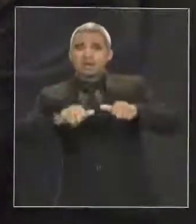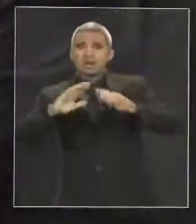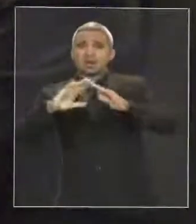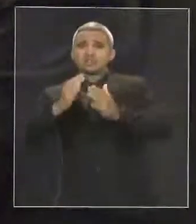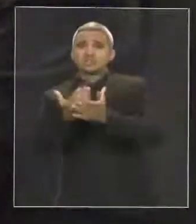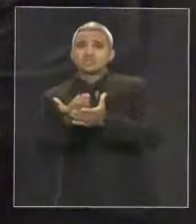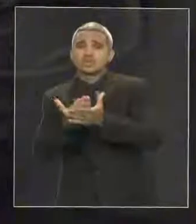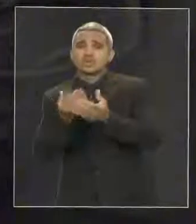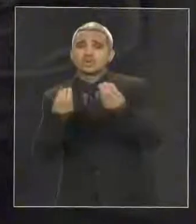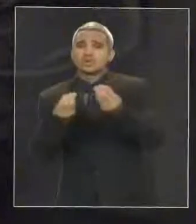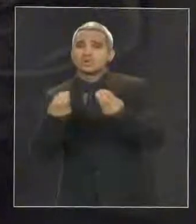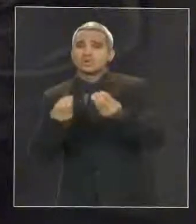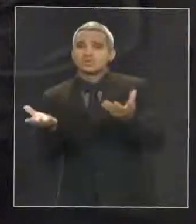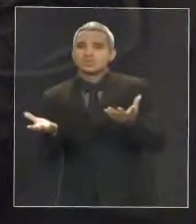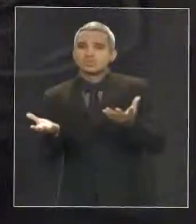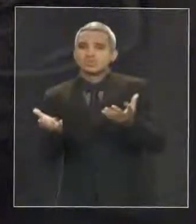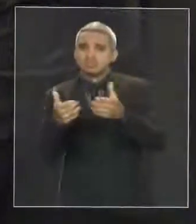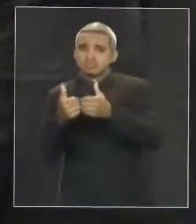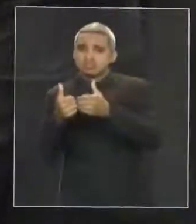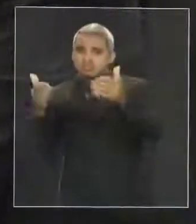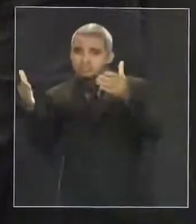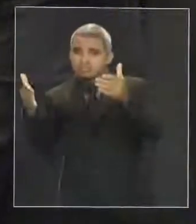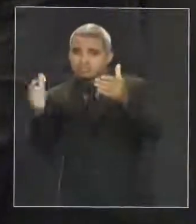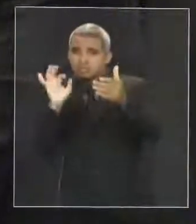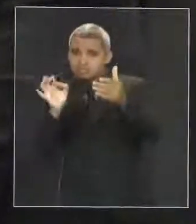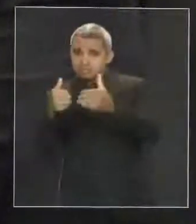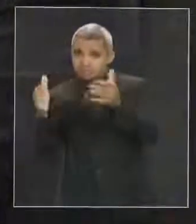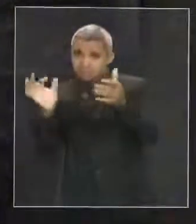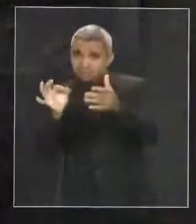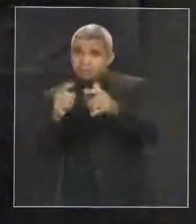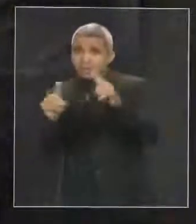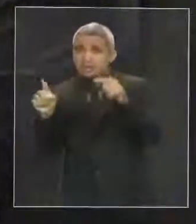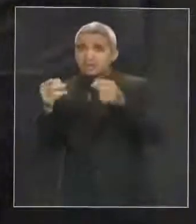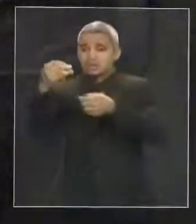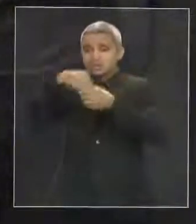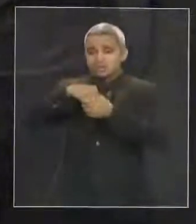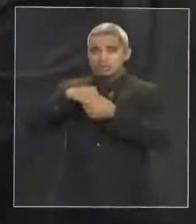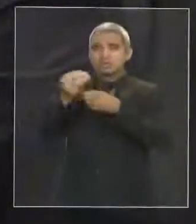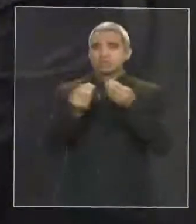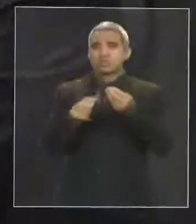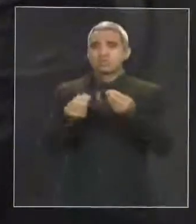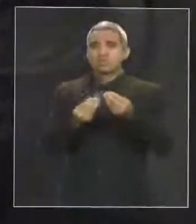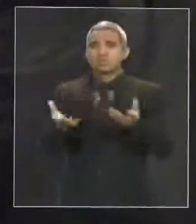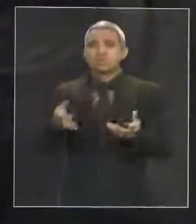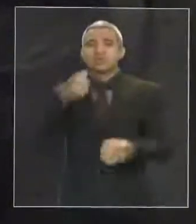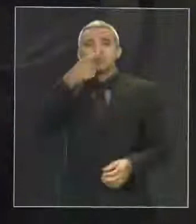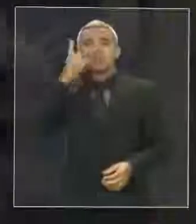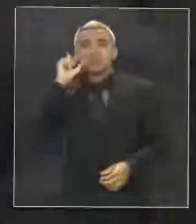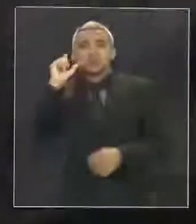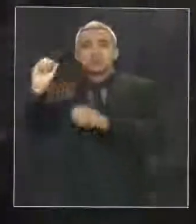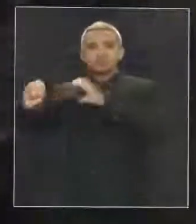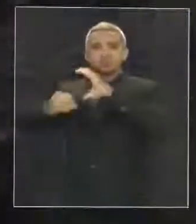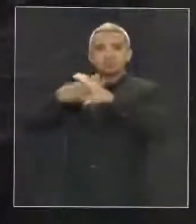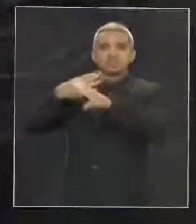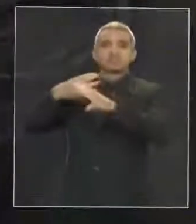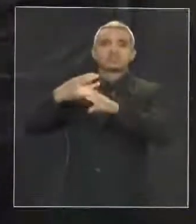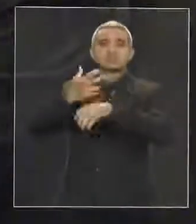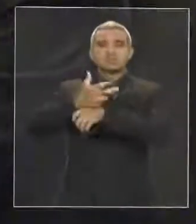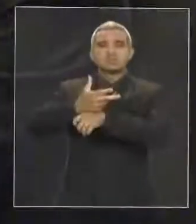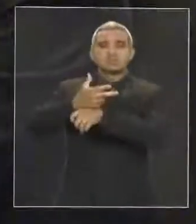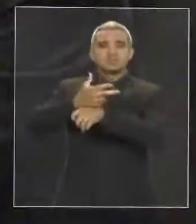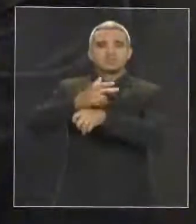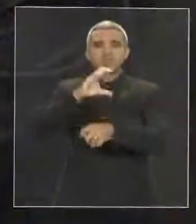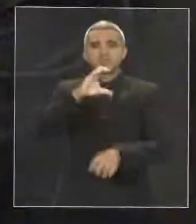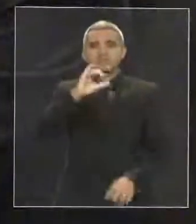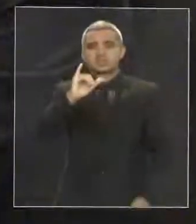entregas por esse programa. Isso é muito importante. Ontem eu recebi um vídeo do município de Cidelândia, onde os alunos,